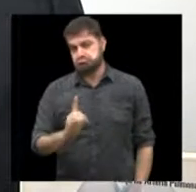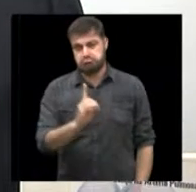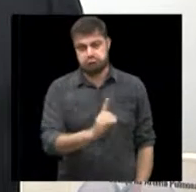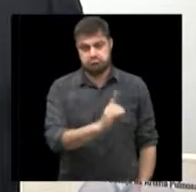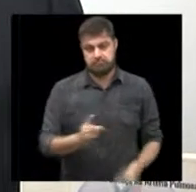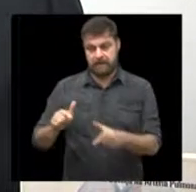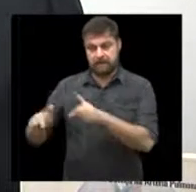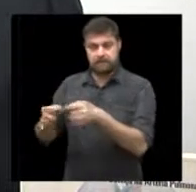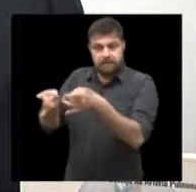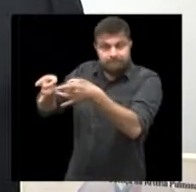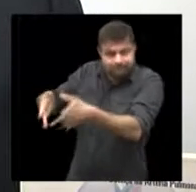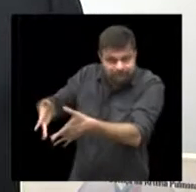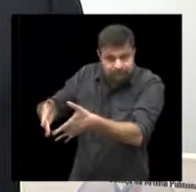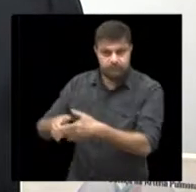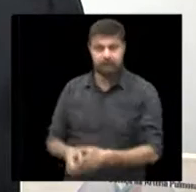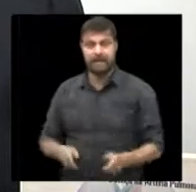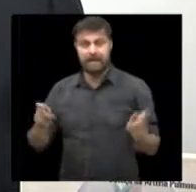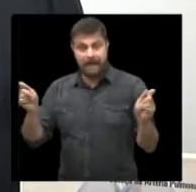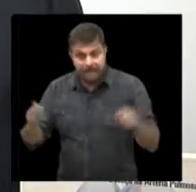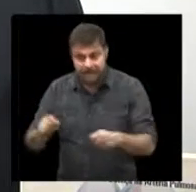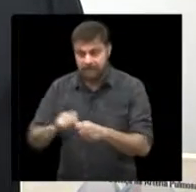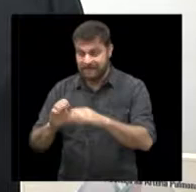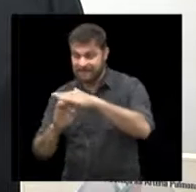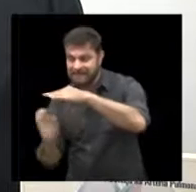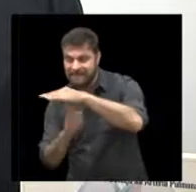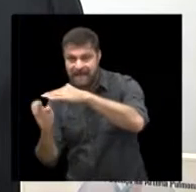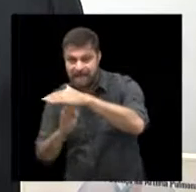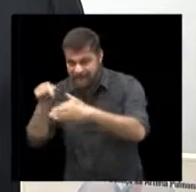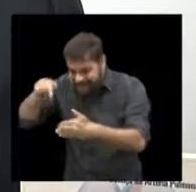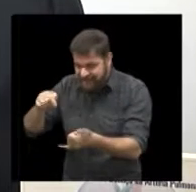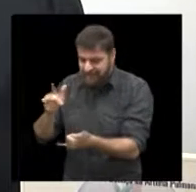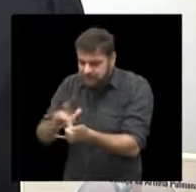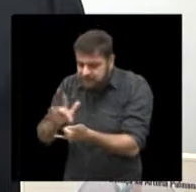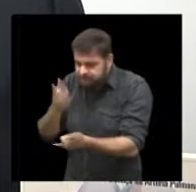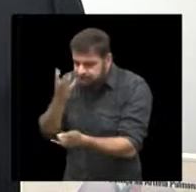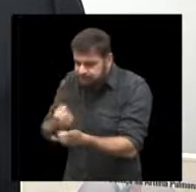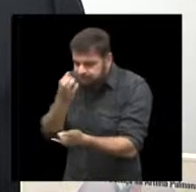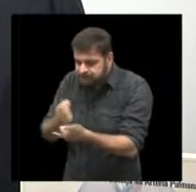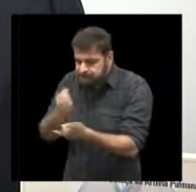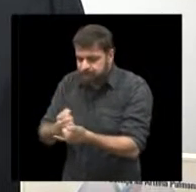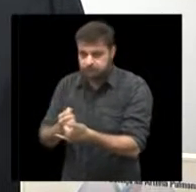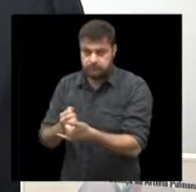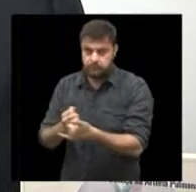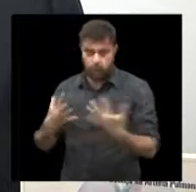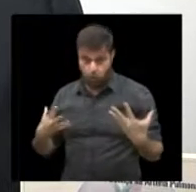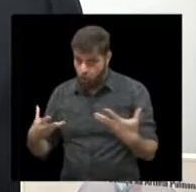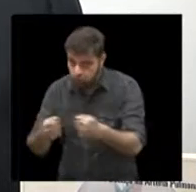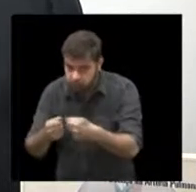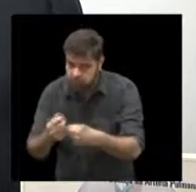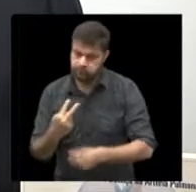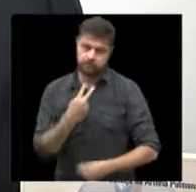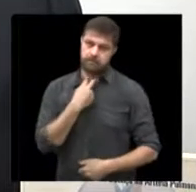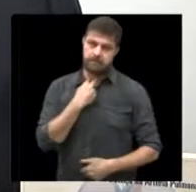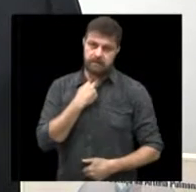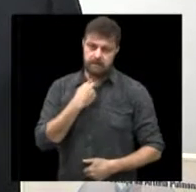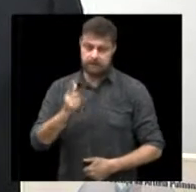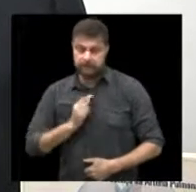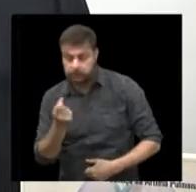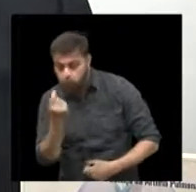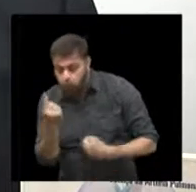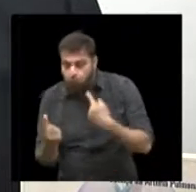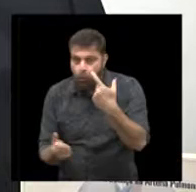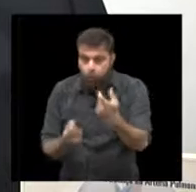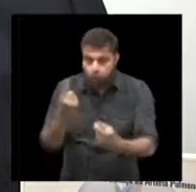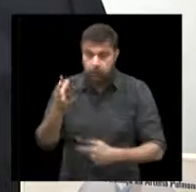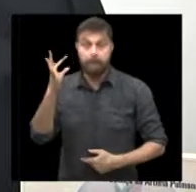atendimento médico poderiam fazer dentro da própria empresa. E não digo todos, existem situações que, como eu já disse, que